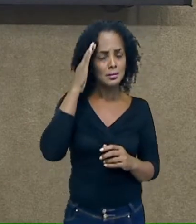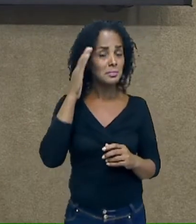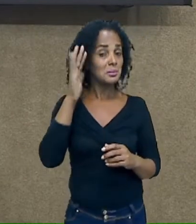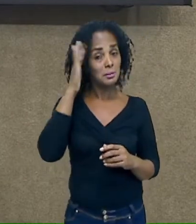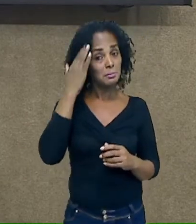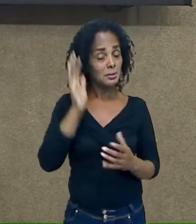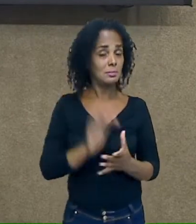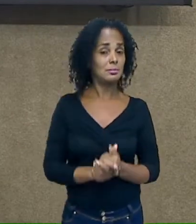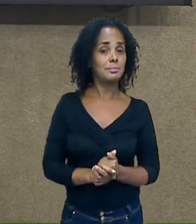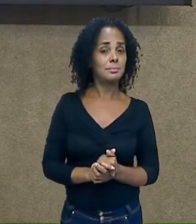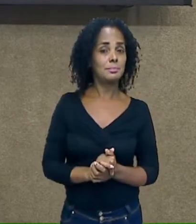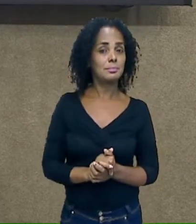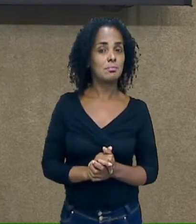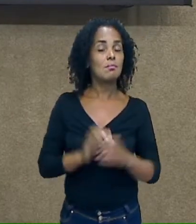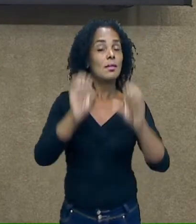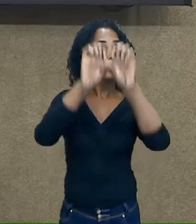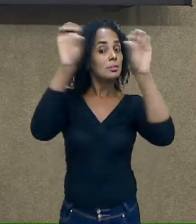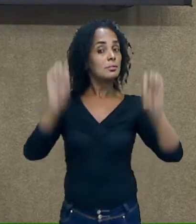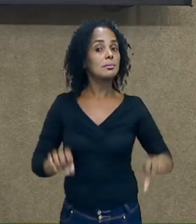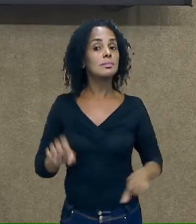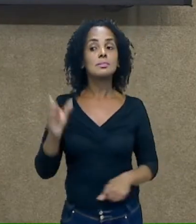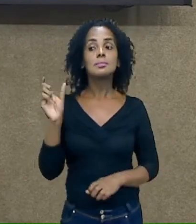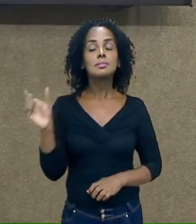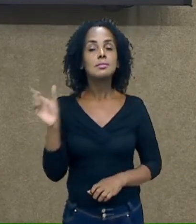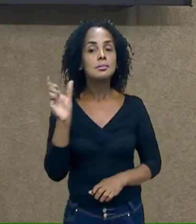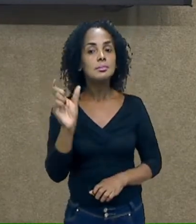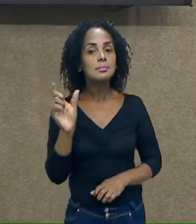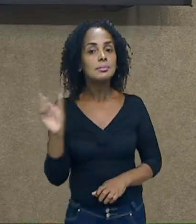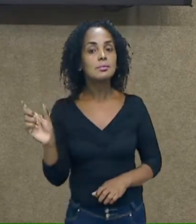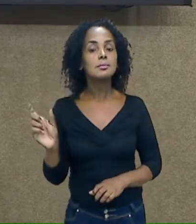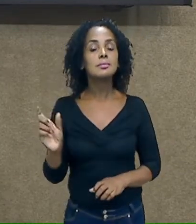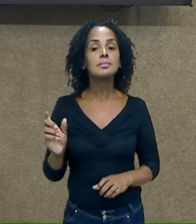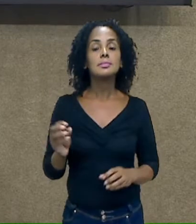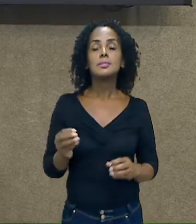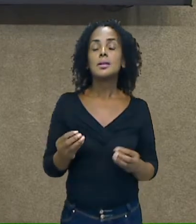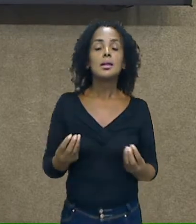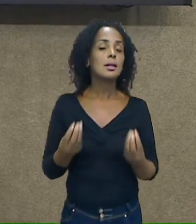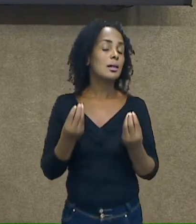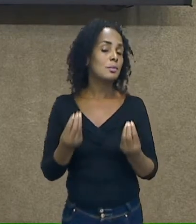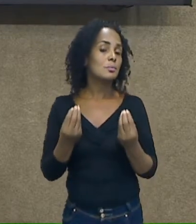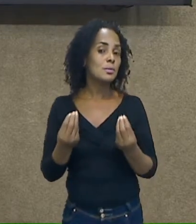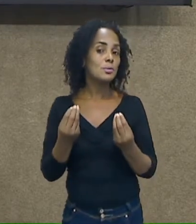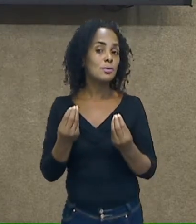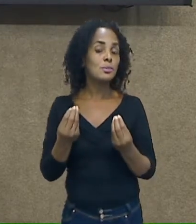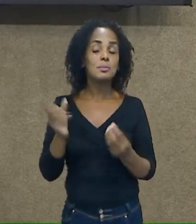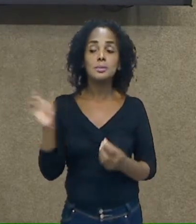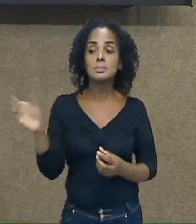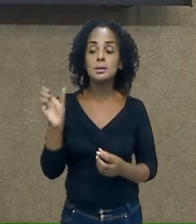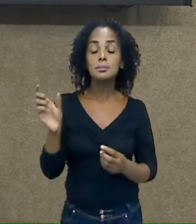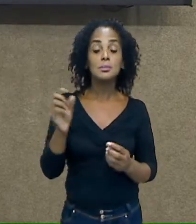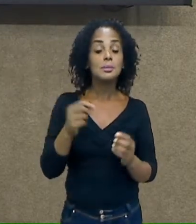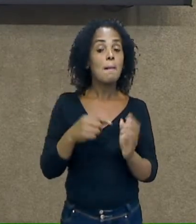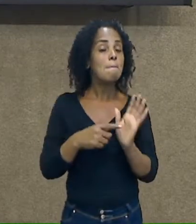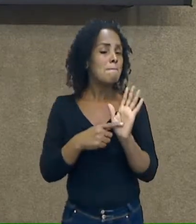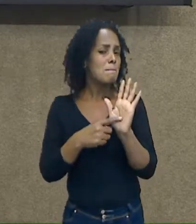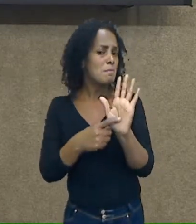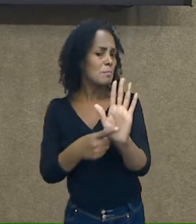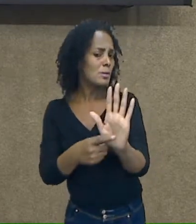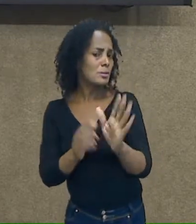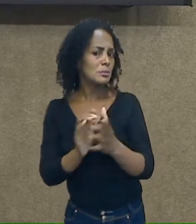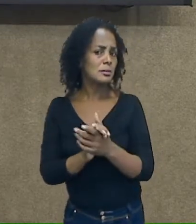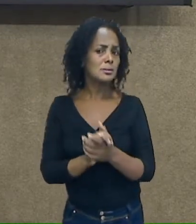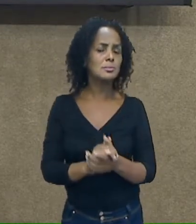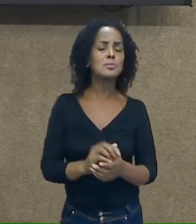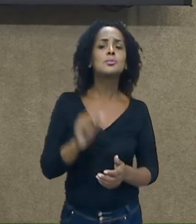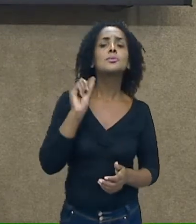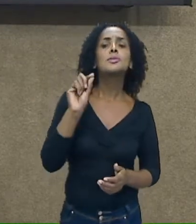sabiam. A estrutura silábica é a forma como as sílabas se apresentam. Professora, e o que são